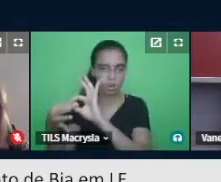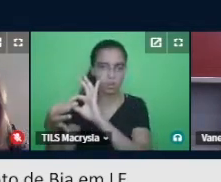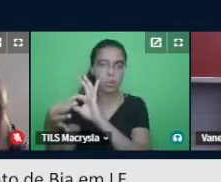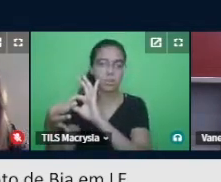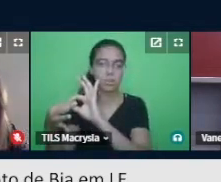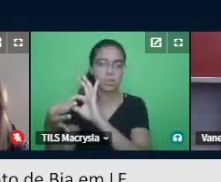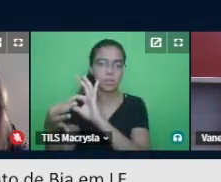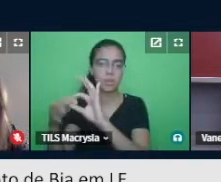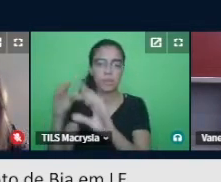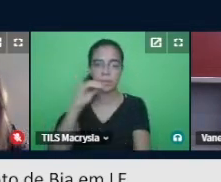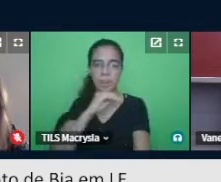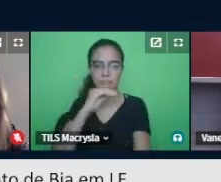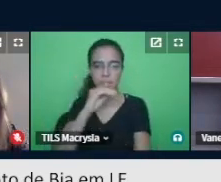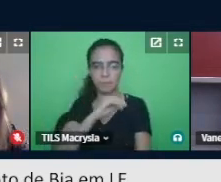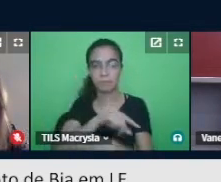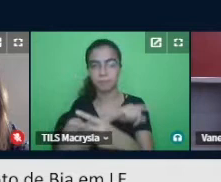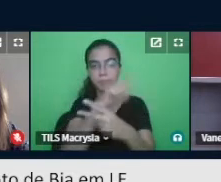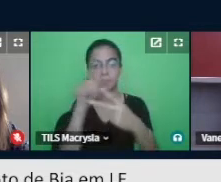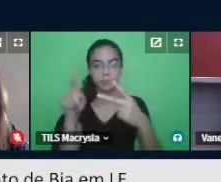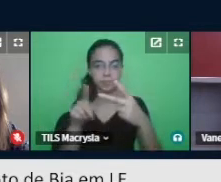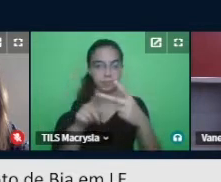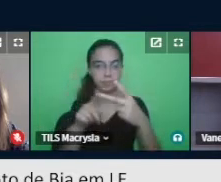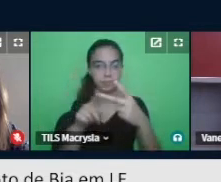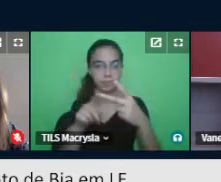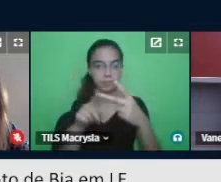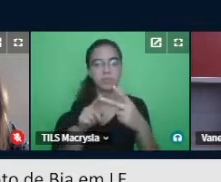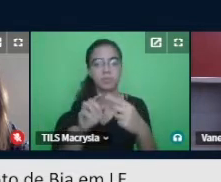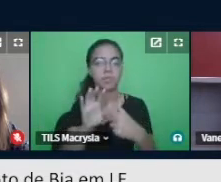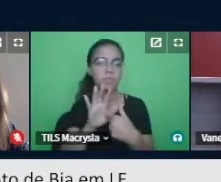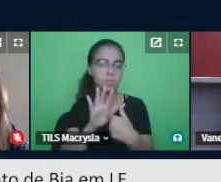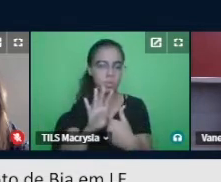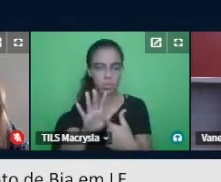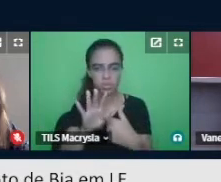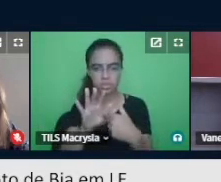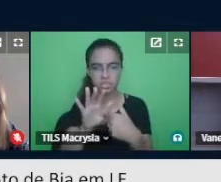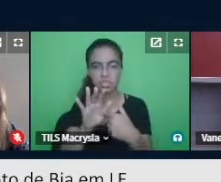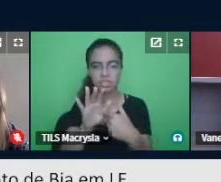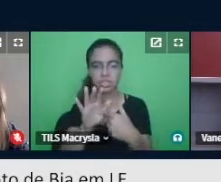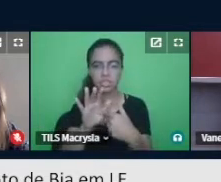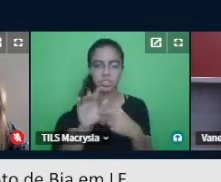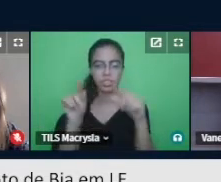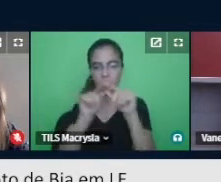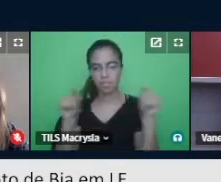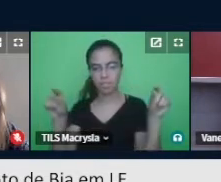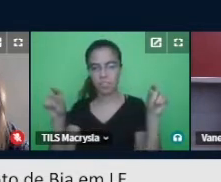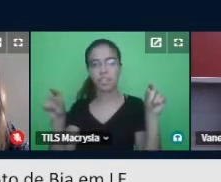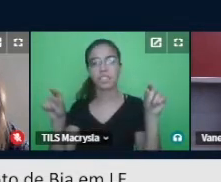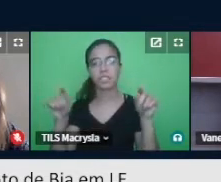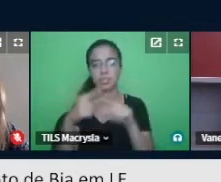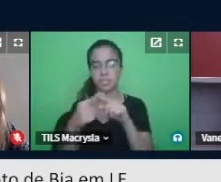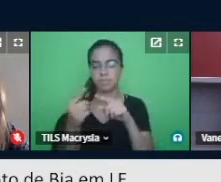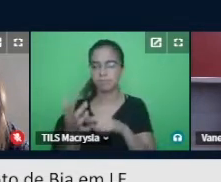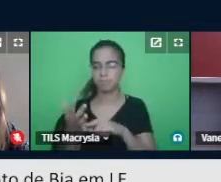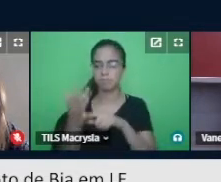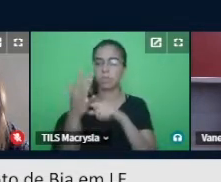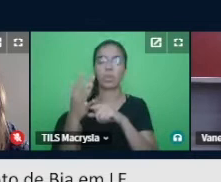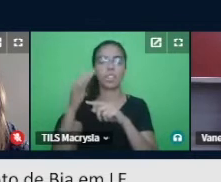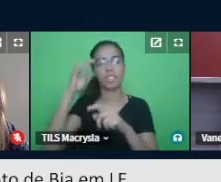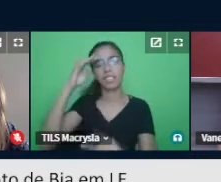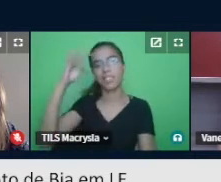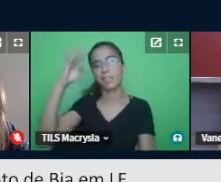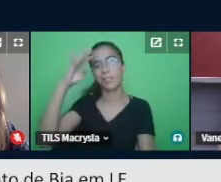Essa, aqui, eu descrevo um trecho em que eu, fica muito evidenciado para mim o destino teoria da mente,